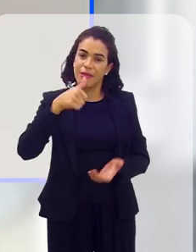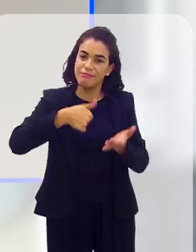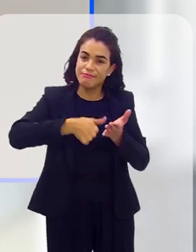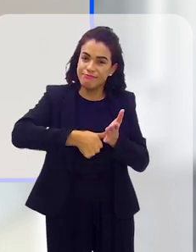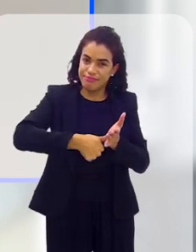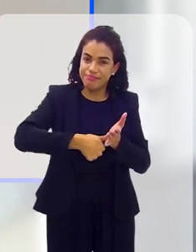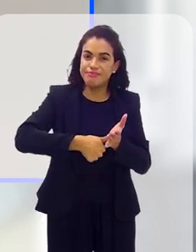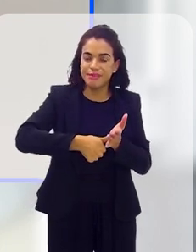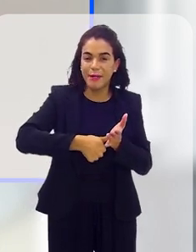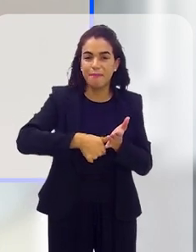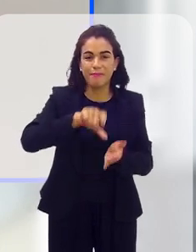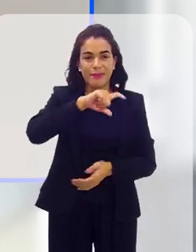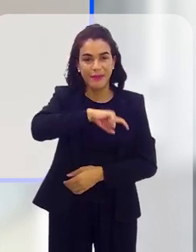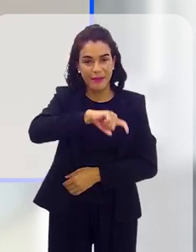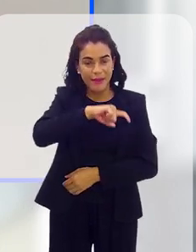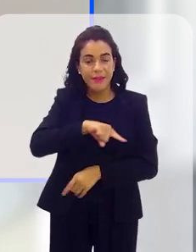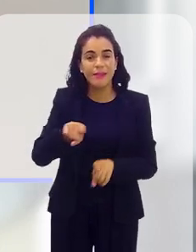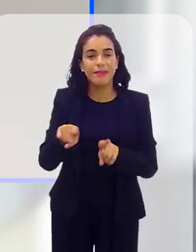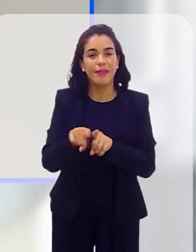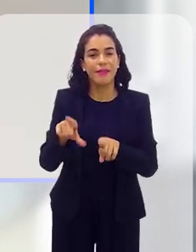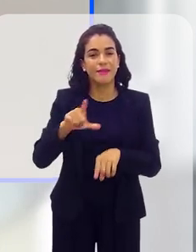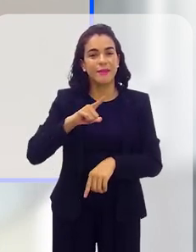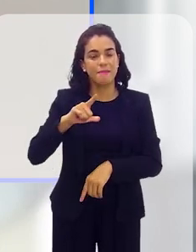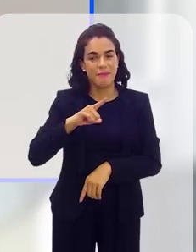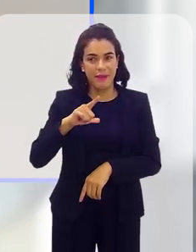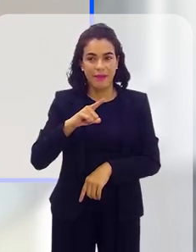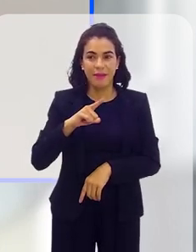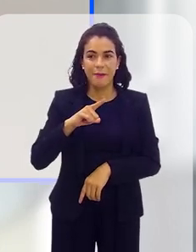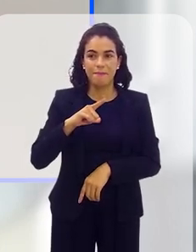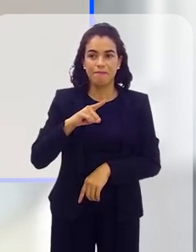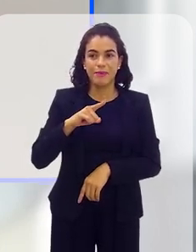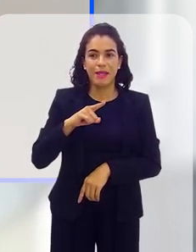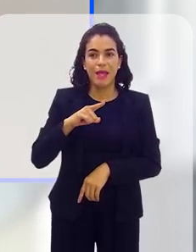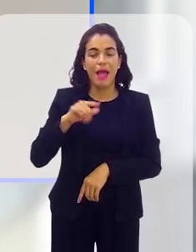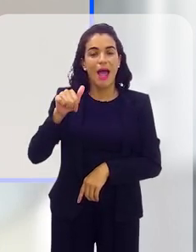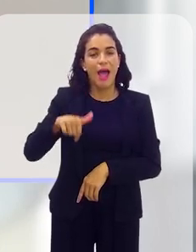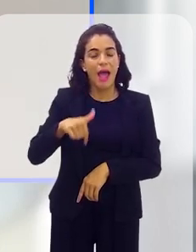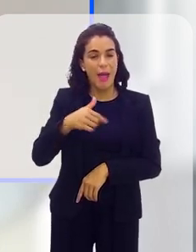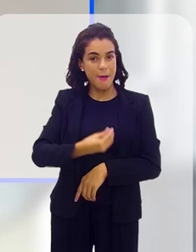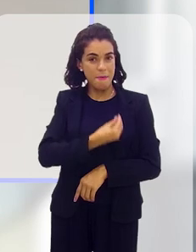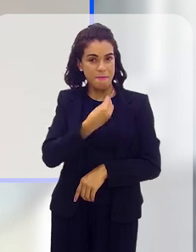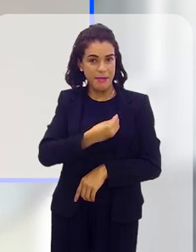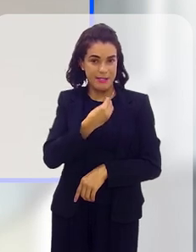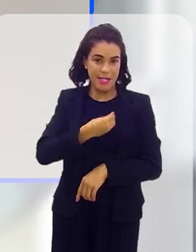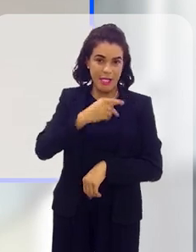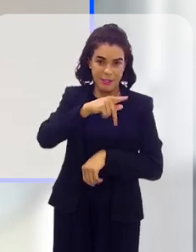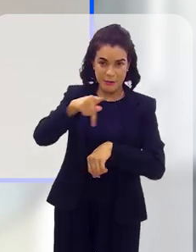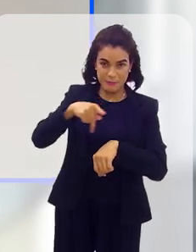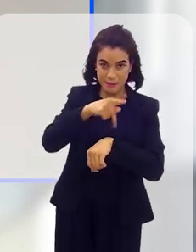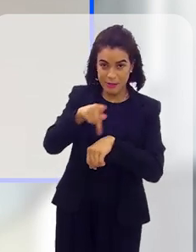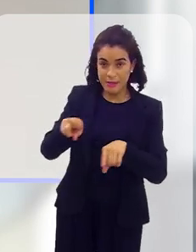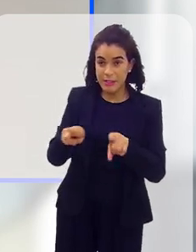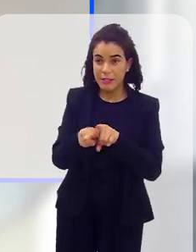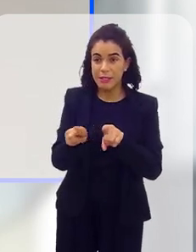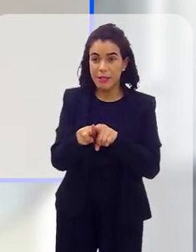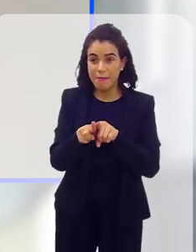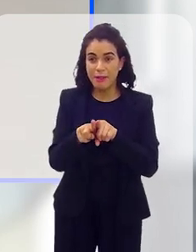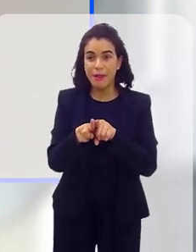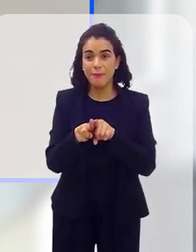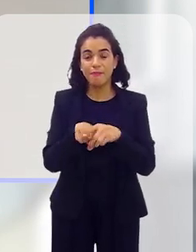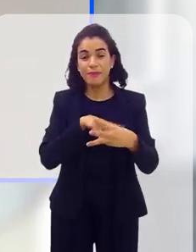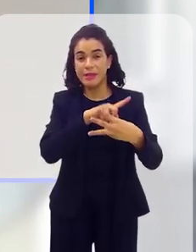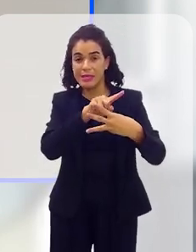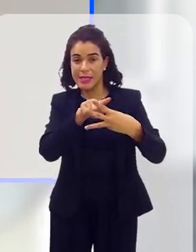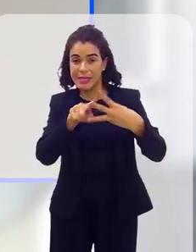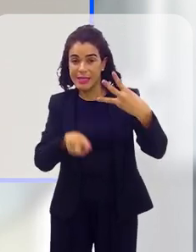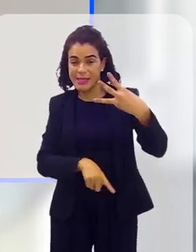documentados, têm uma formalização da sua passagem no país e também fazem